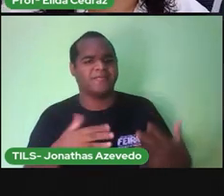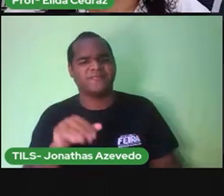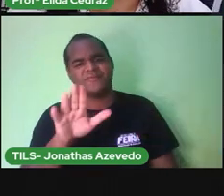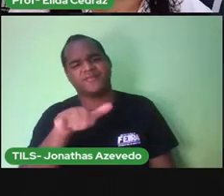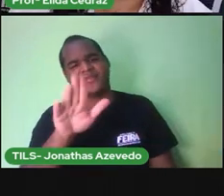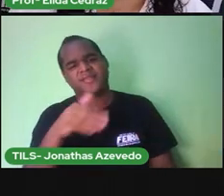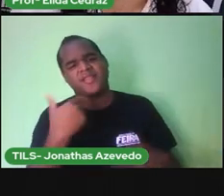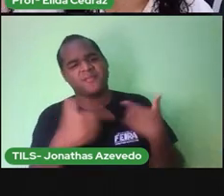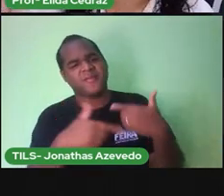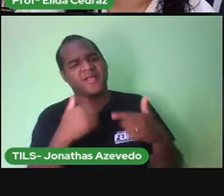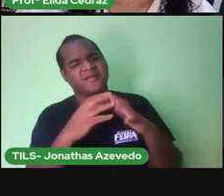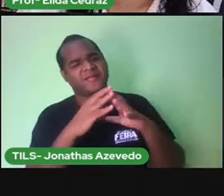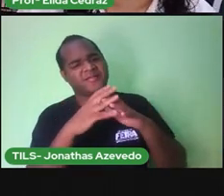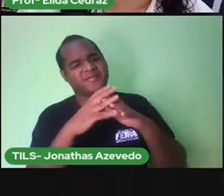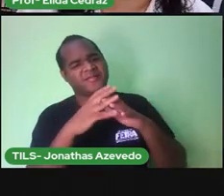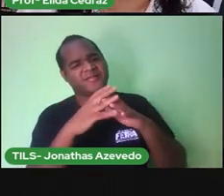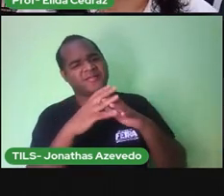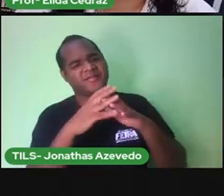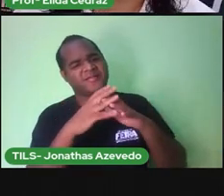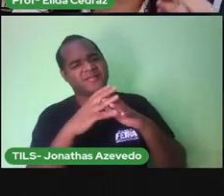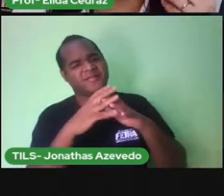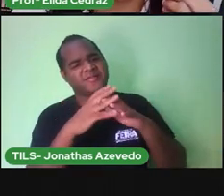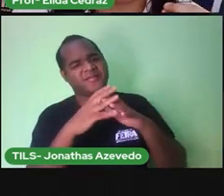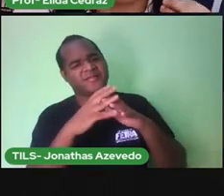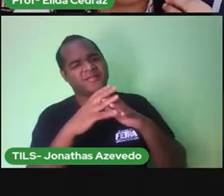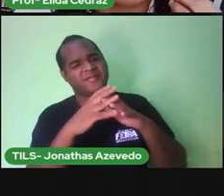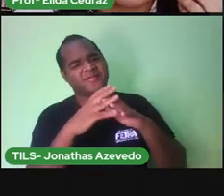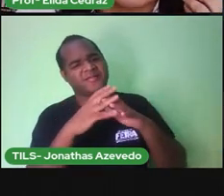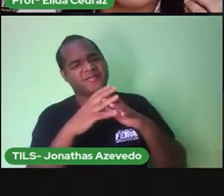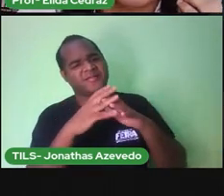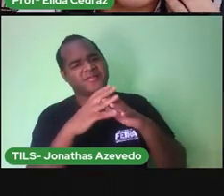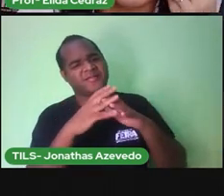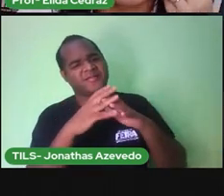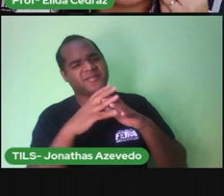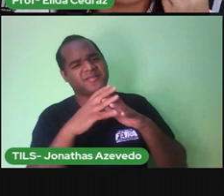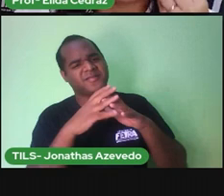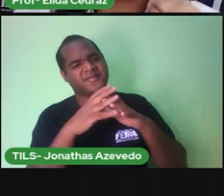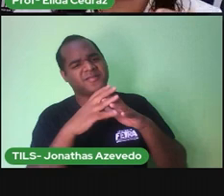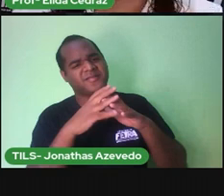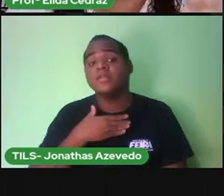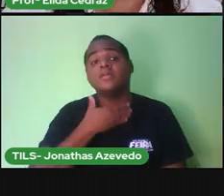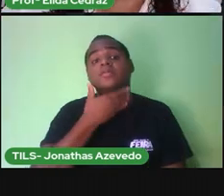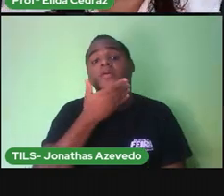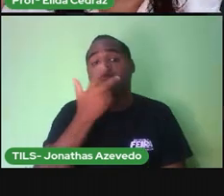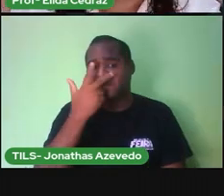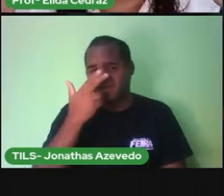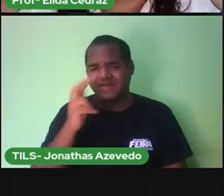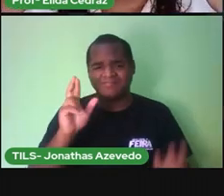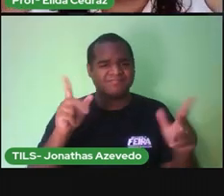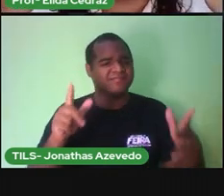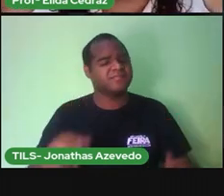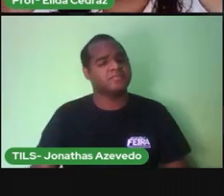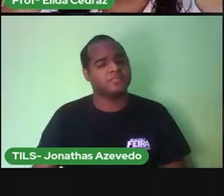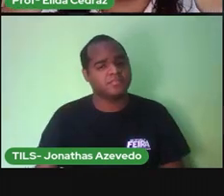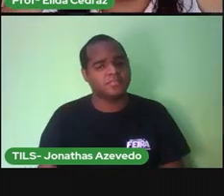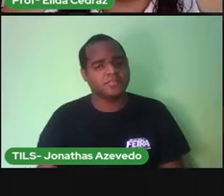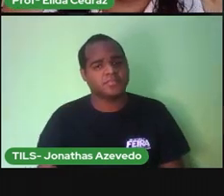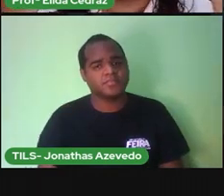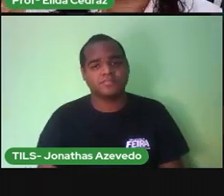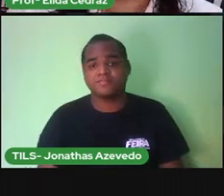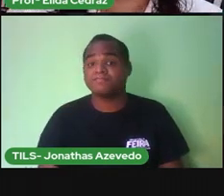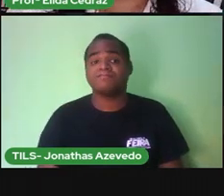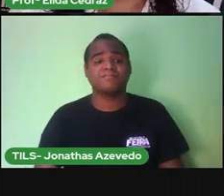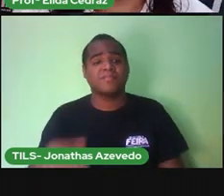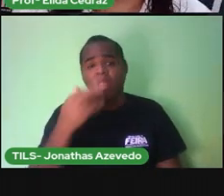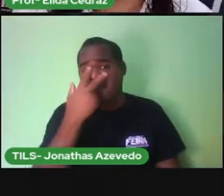circo. Não, jacaré, é a girafa Benedita que está encalhada no meio de uns galhos, coitada.